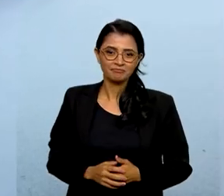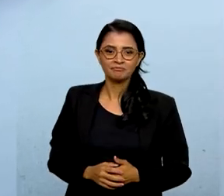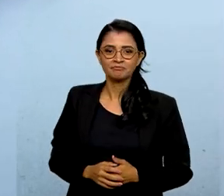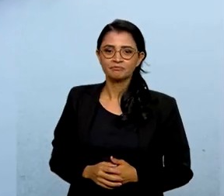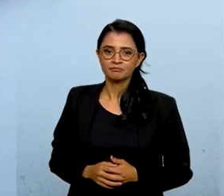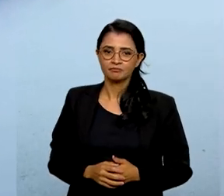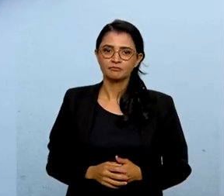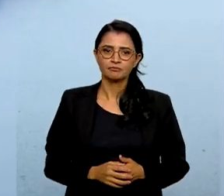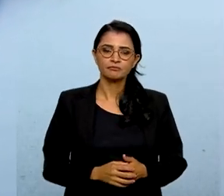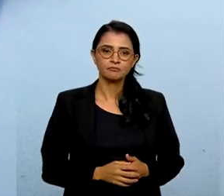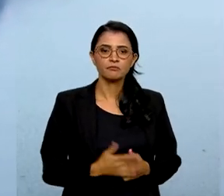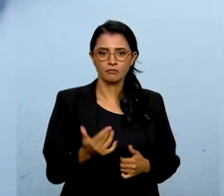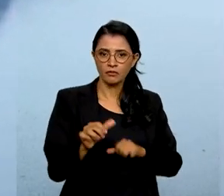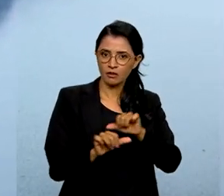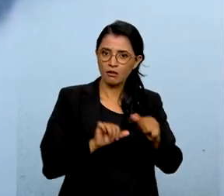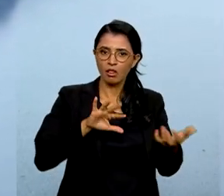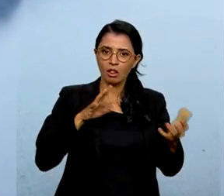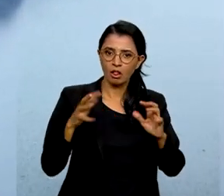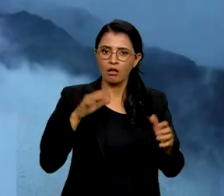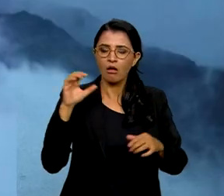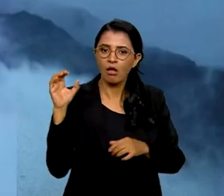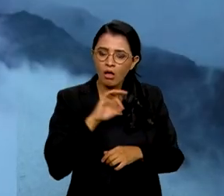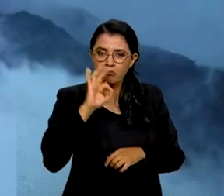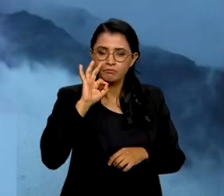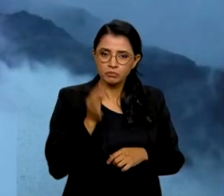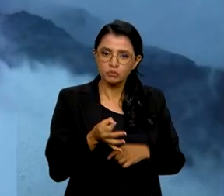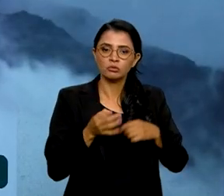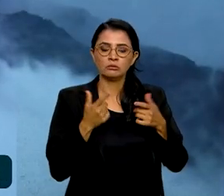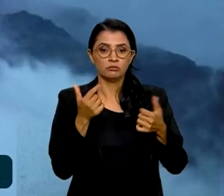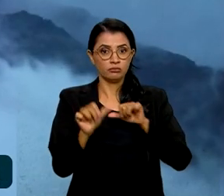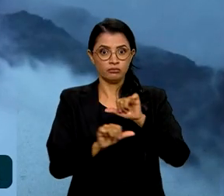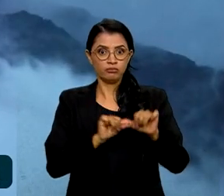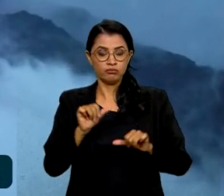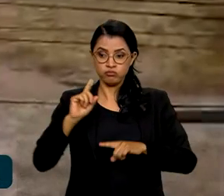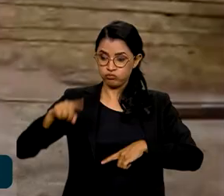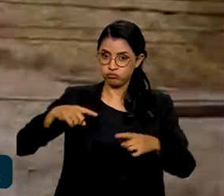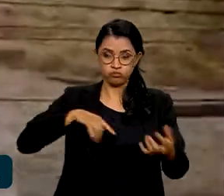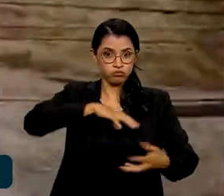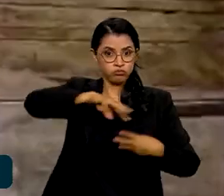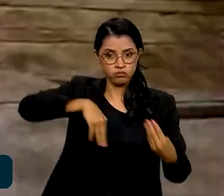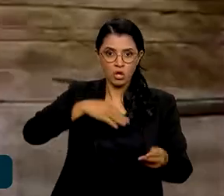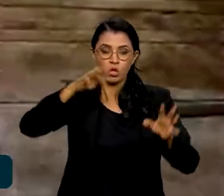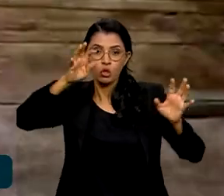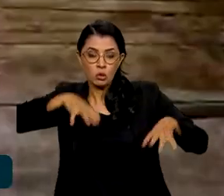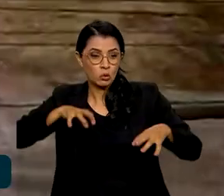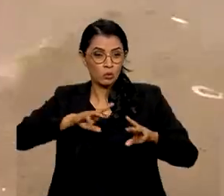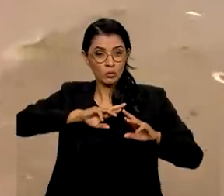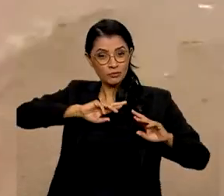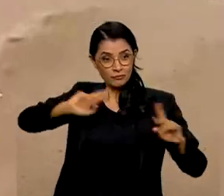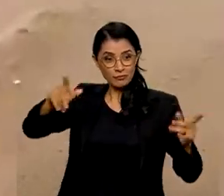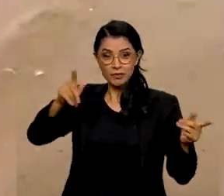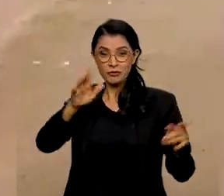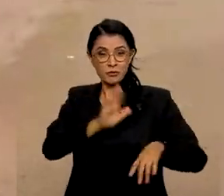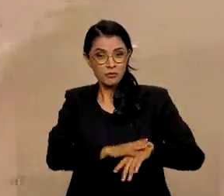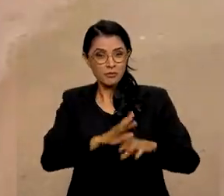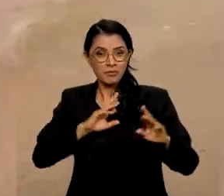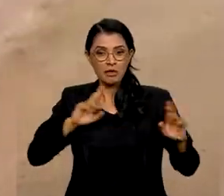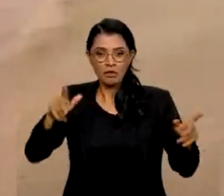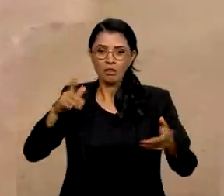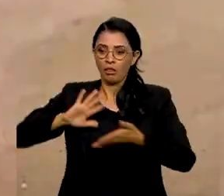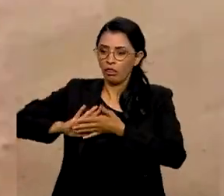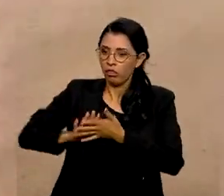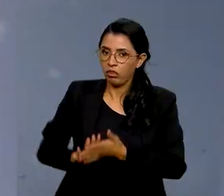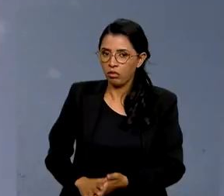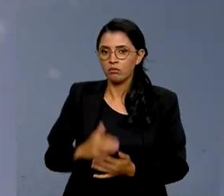Que o clima está mudando de forma rápida e desordenada, com chuva fora de época, provocando desastres